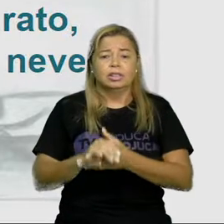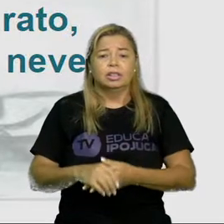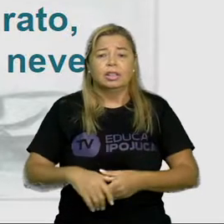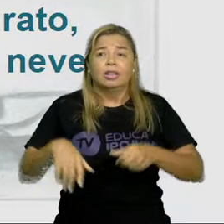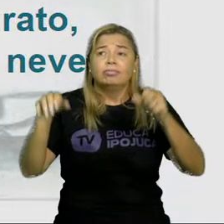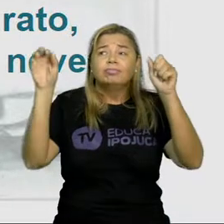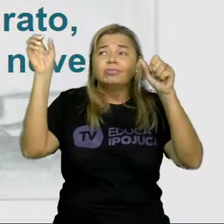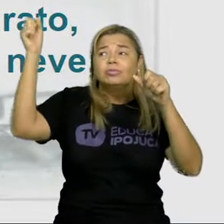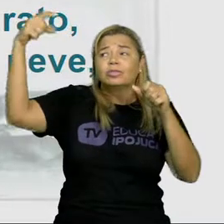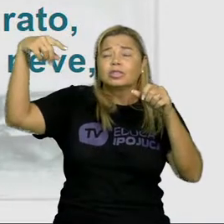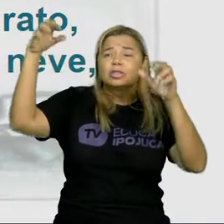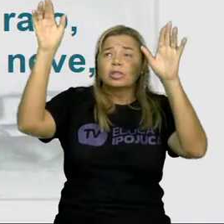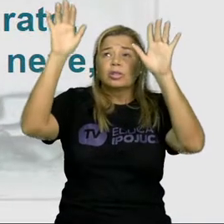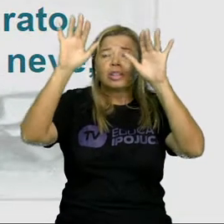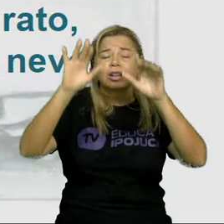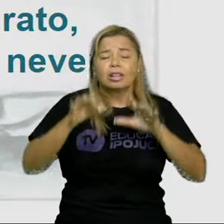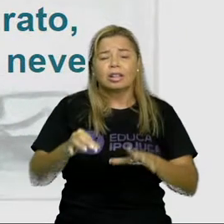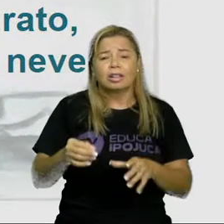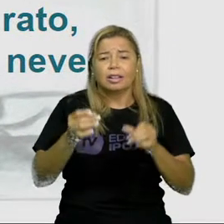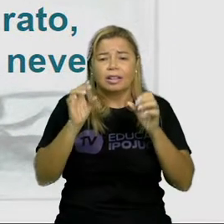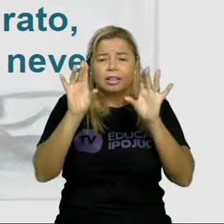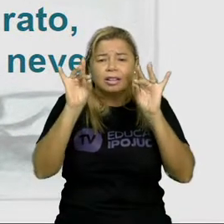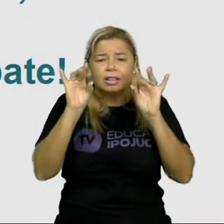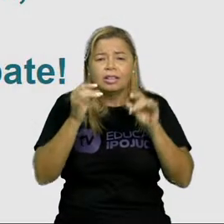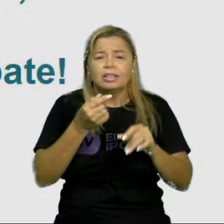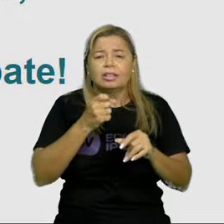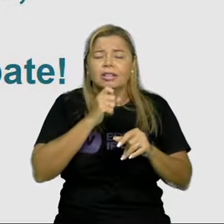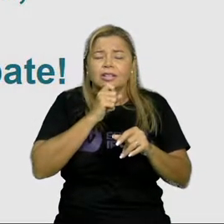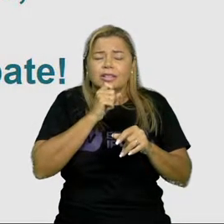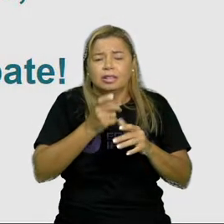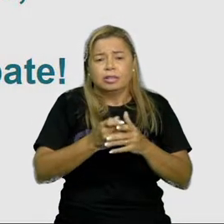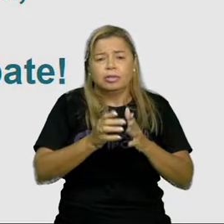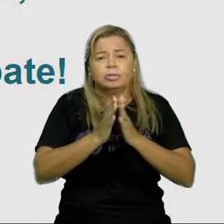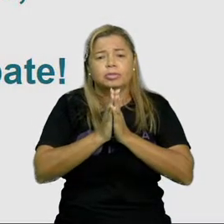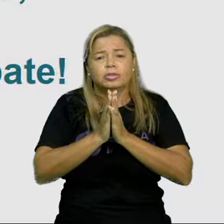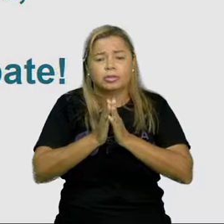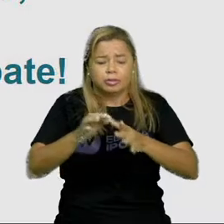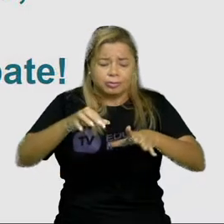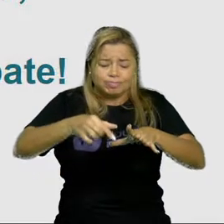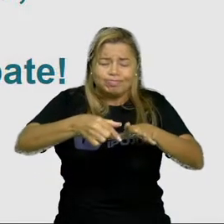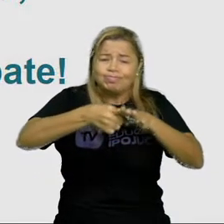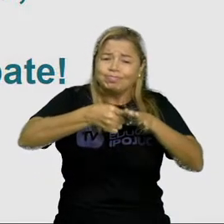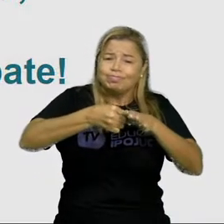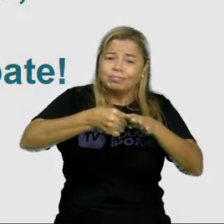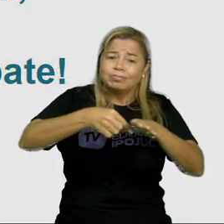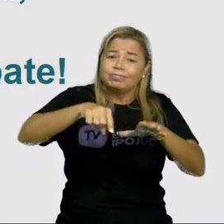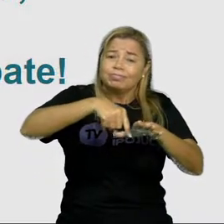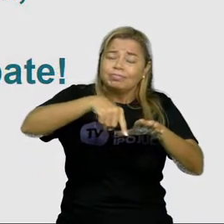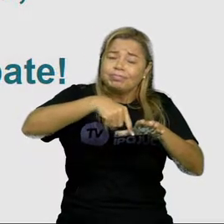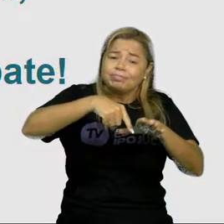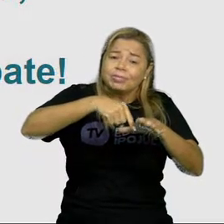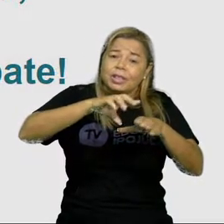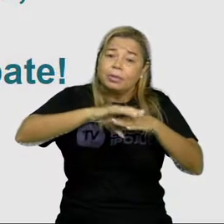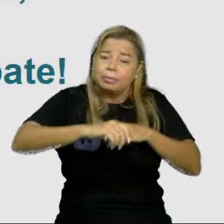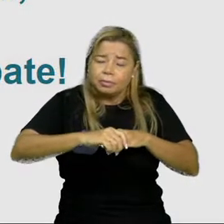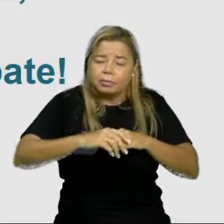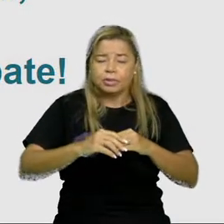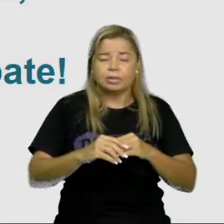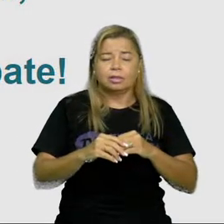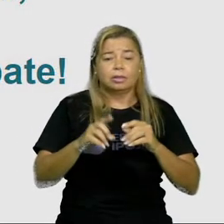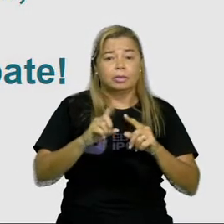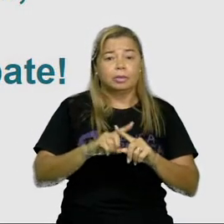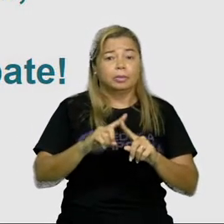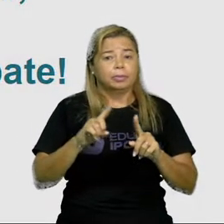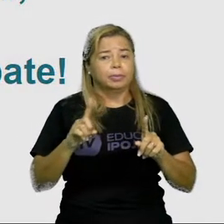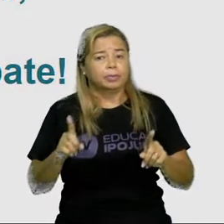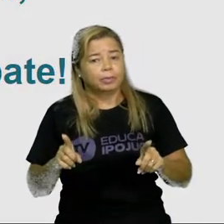a neve, desprende o meu pezinho e o gato, sempre preguiçoso,